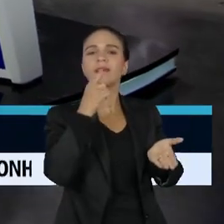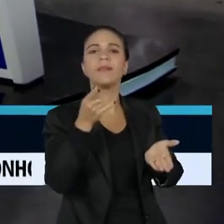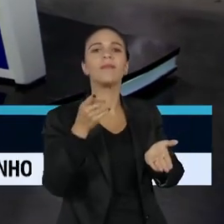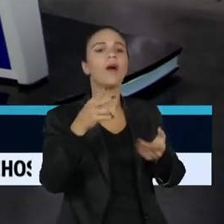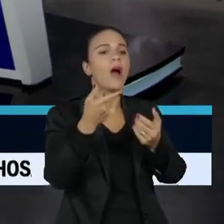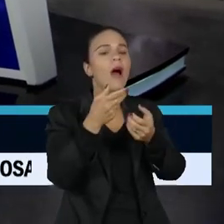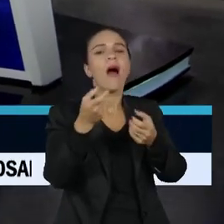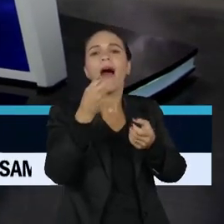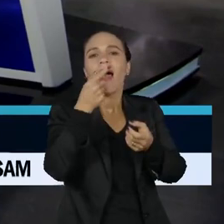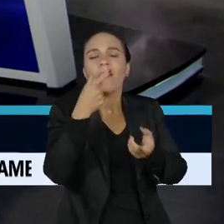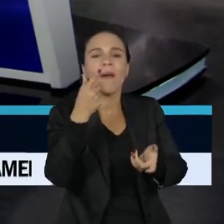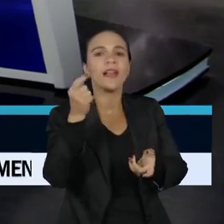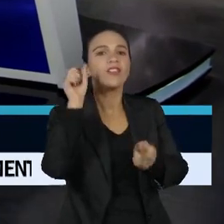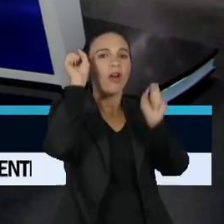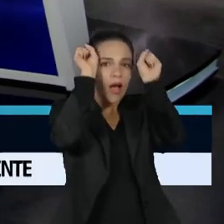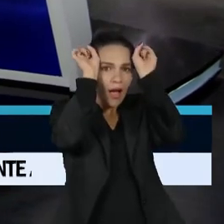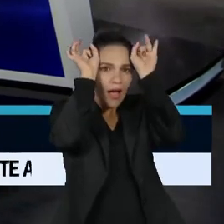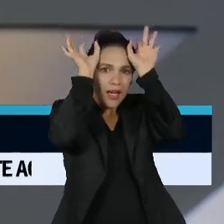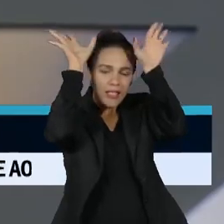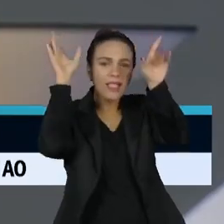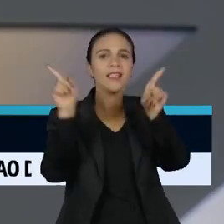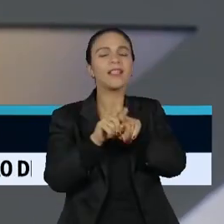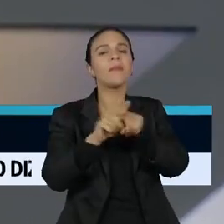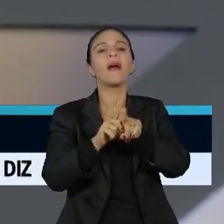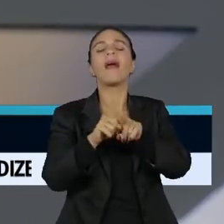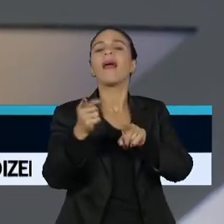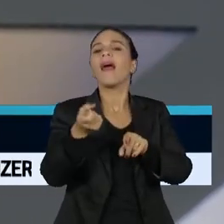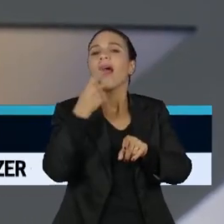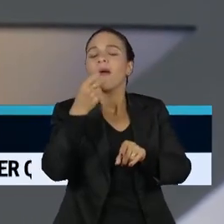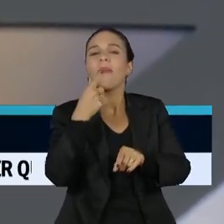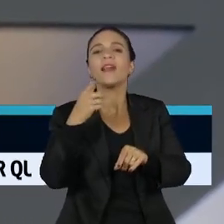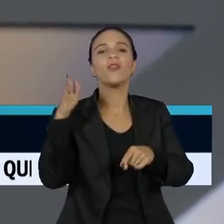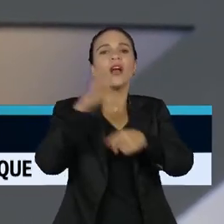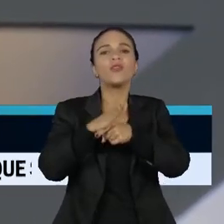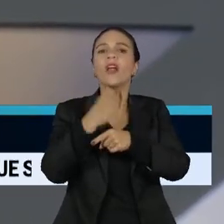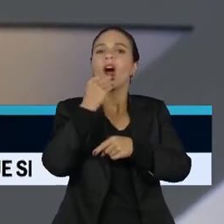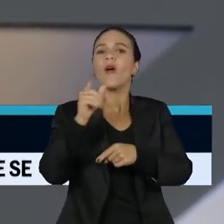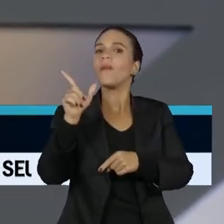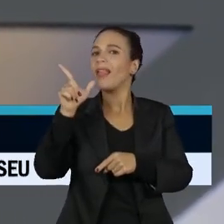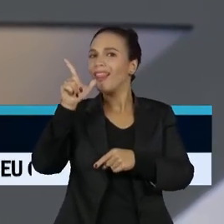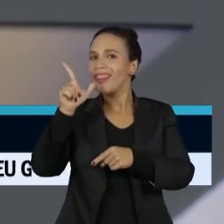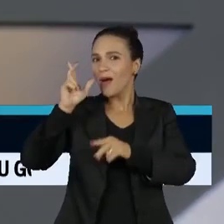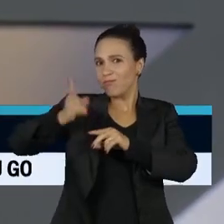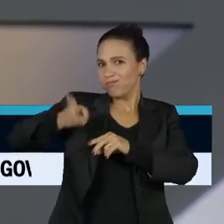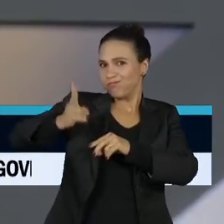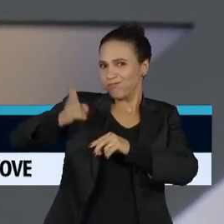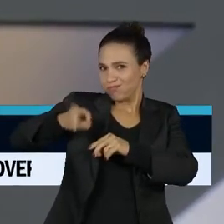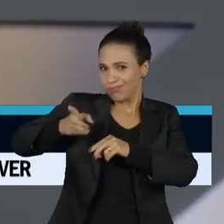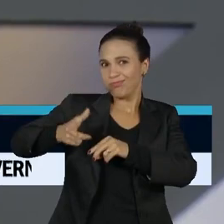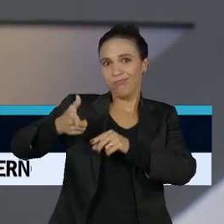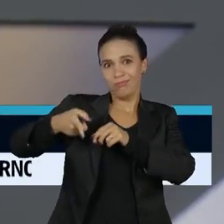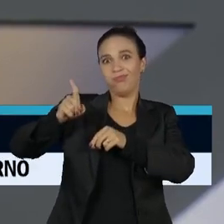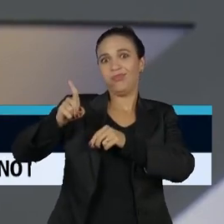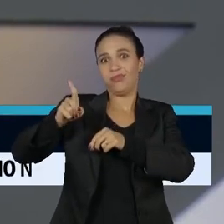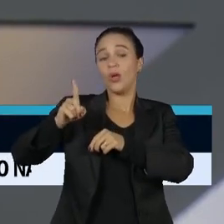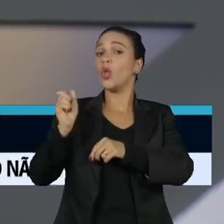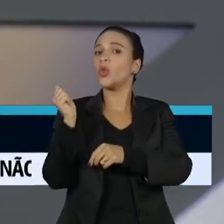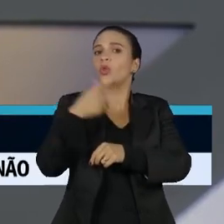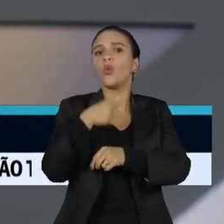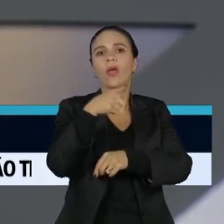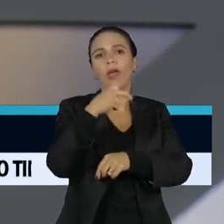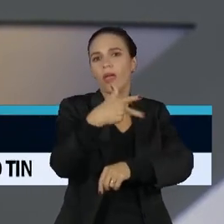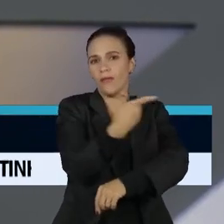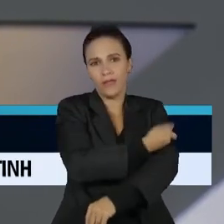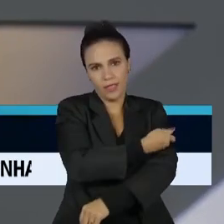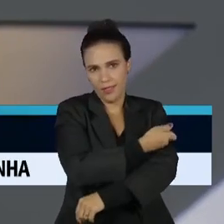drogas para calvície ou para impotência, do que para cuidar das doenças infecciosas dos países desenvolvidos. Ou seja, se nós não fizermos, não